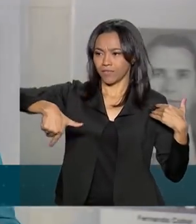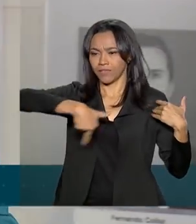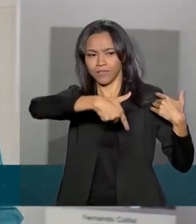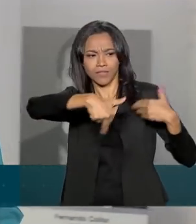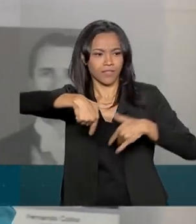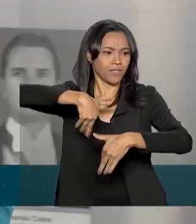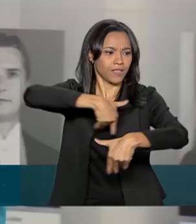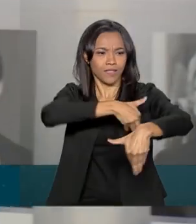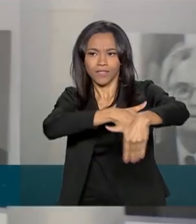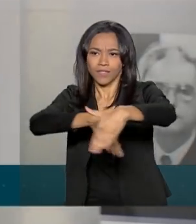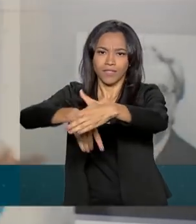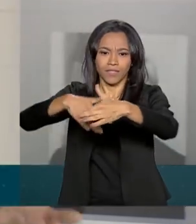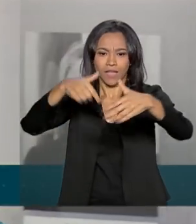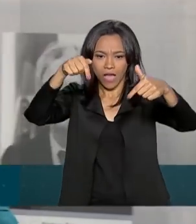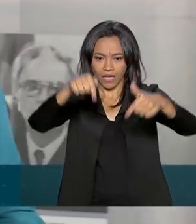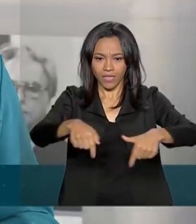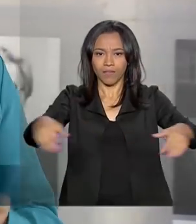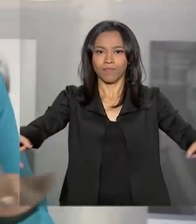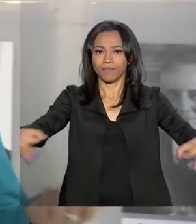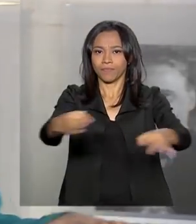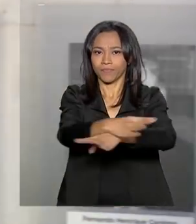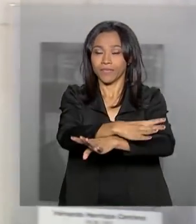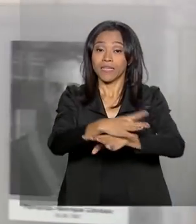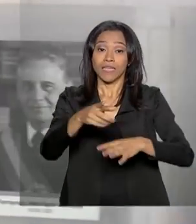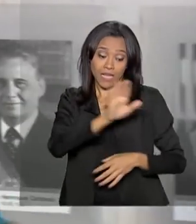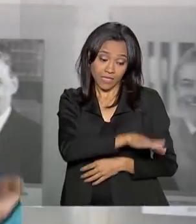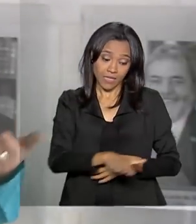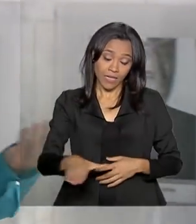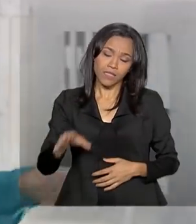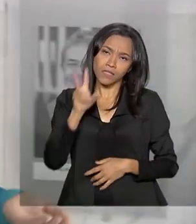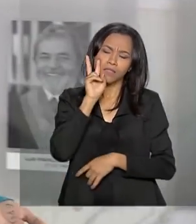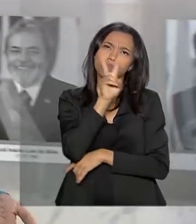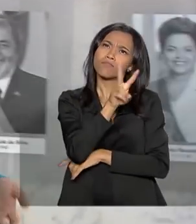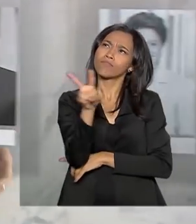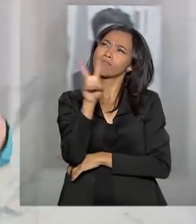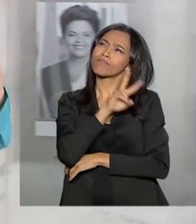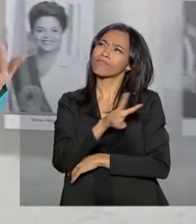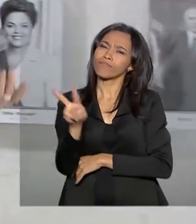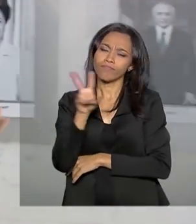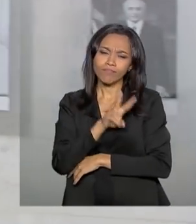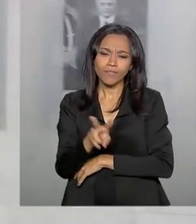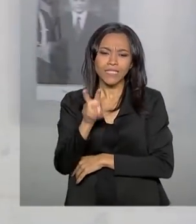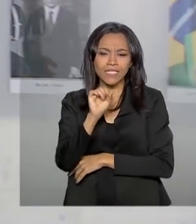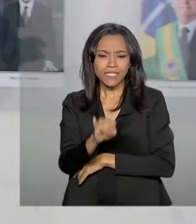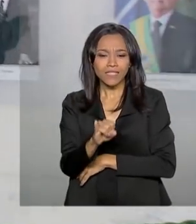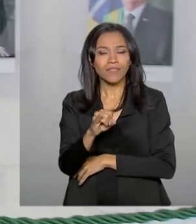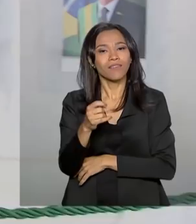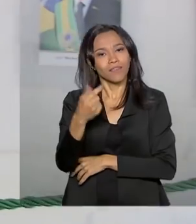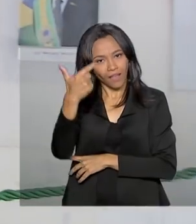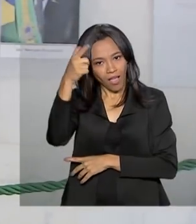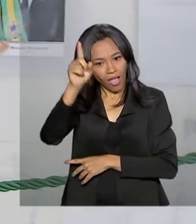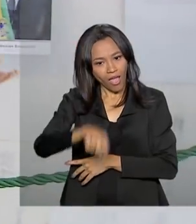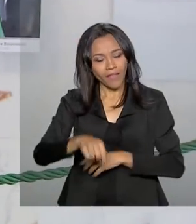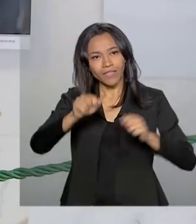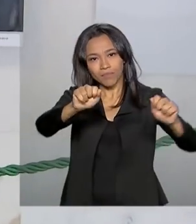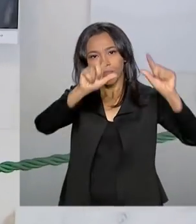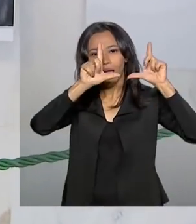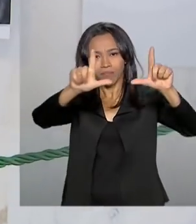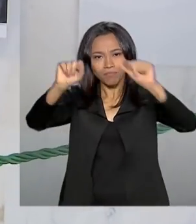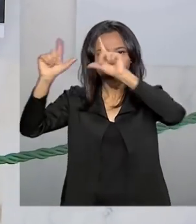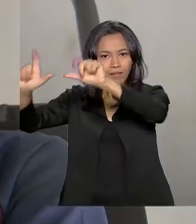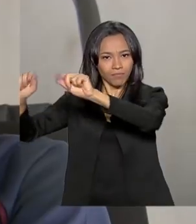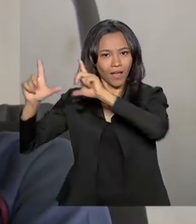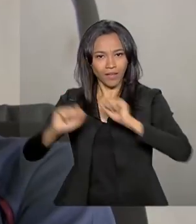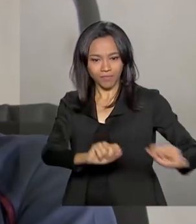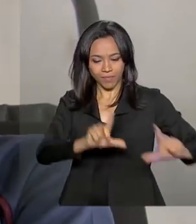terminou aqui, onde as crianças puderam imaginar o que fariam se fizessem parte dessa galeria de